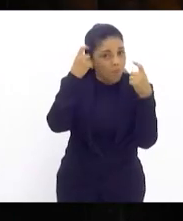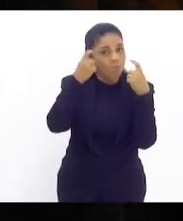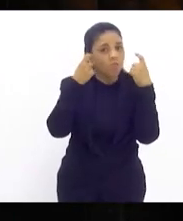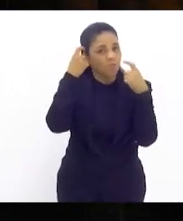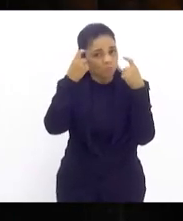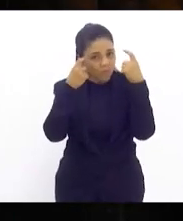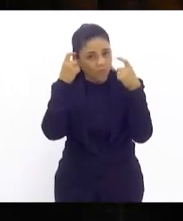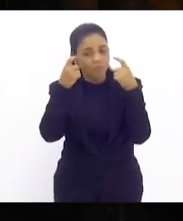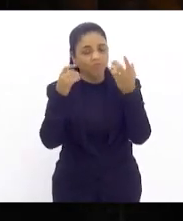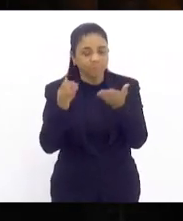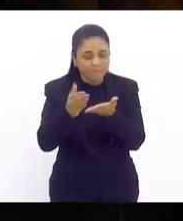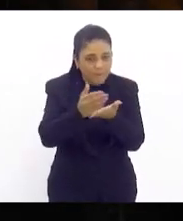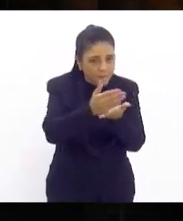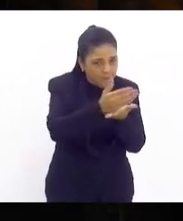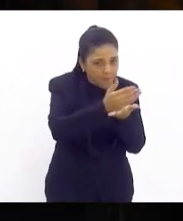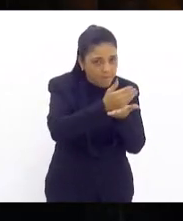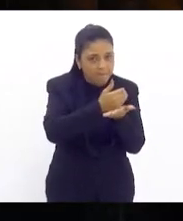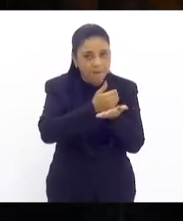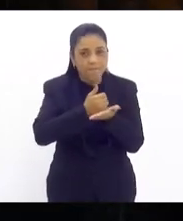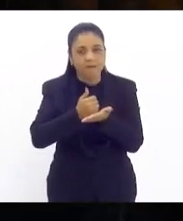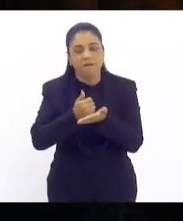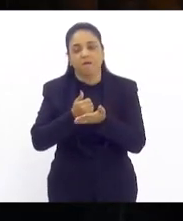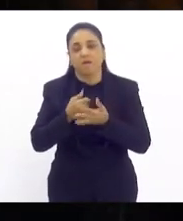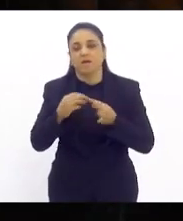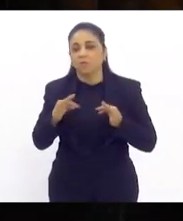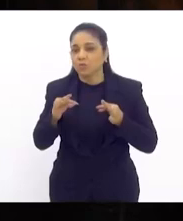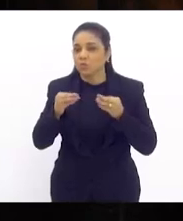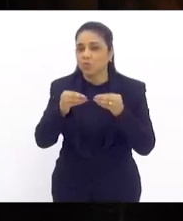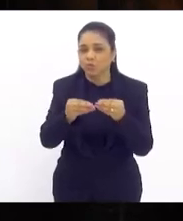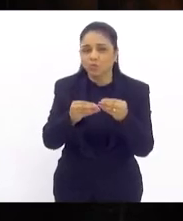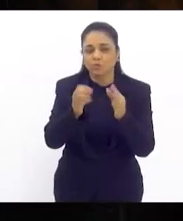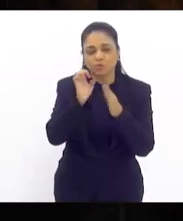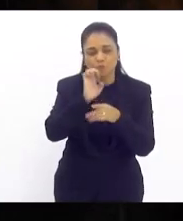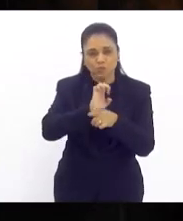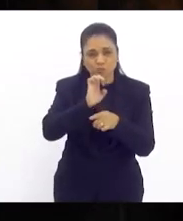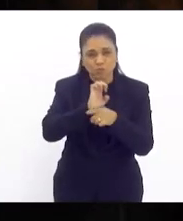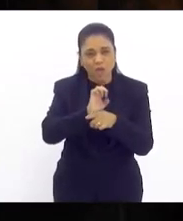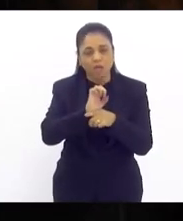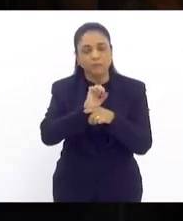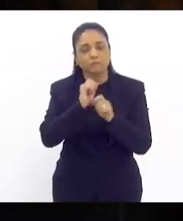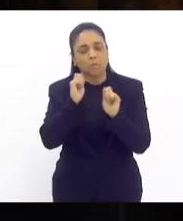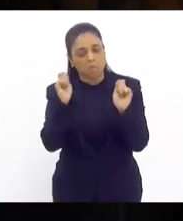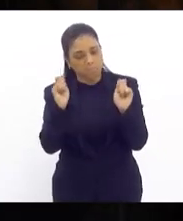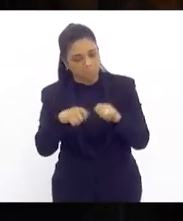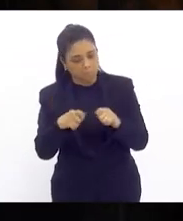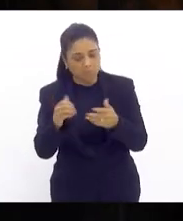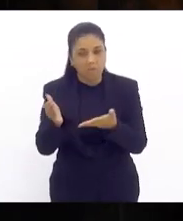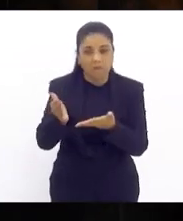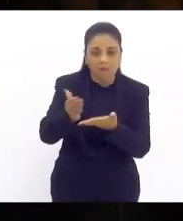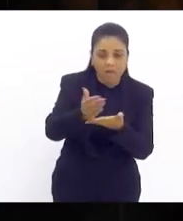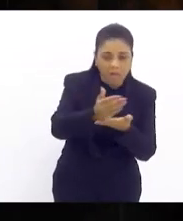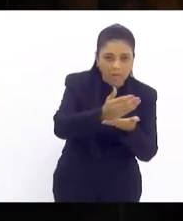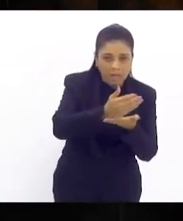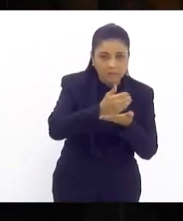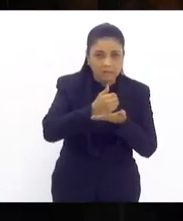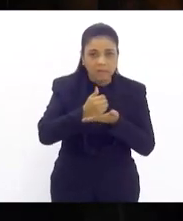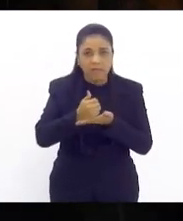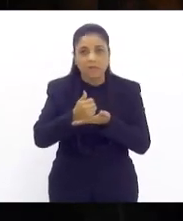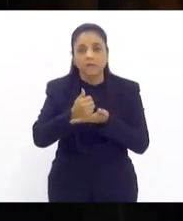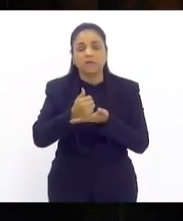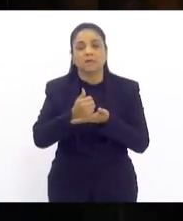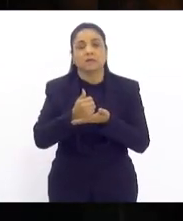a tudo aquilo que o estado pode arrecadar esse ano para aí um